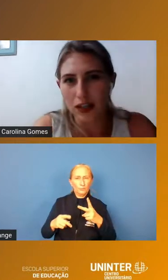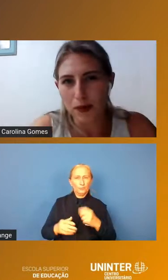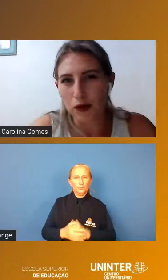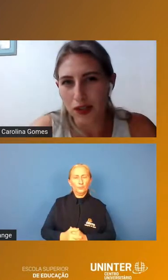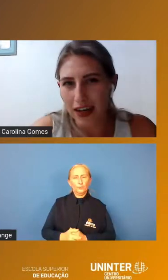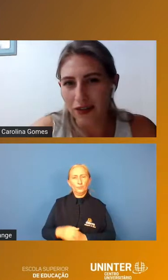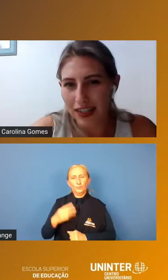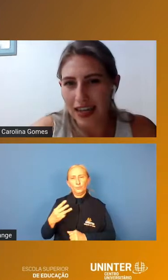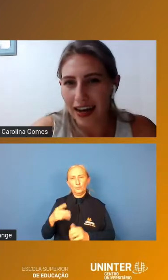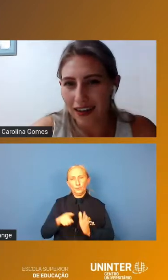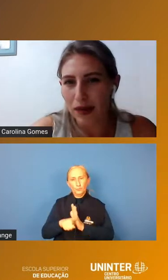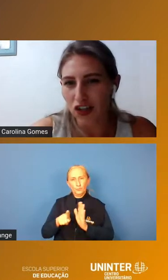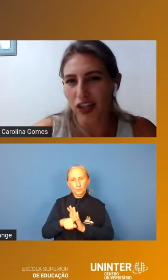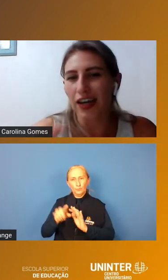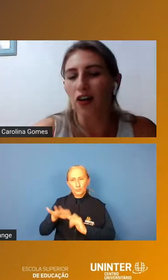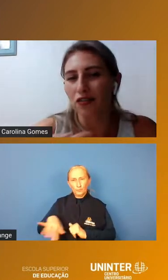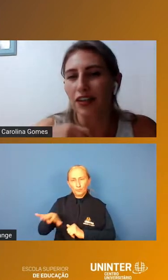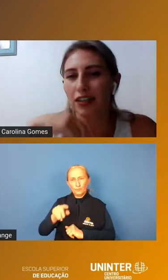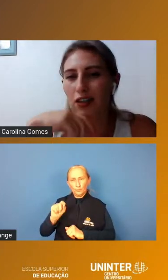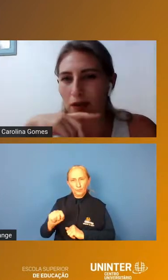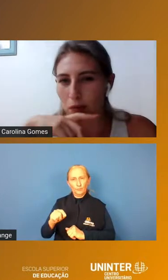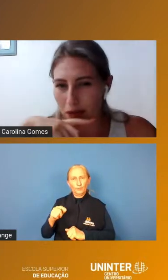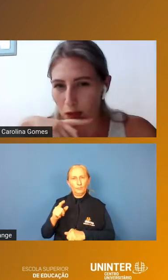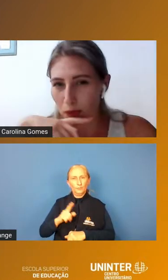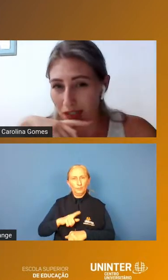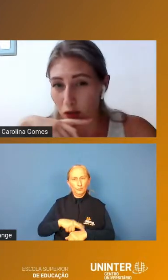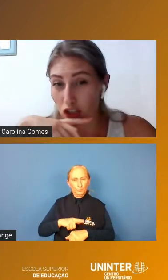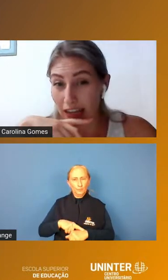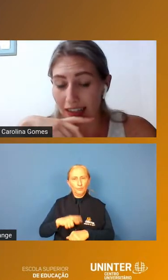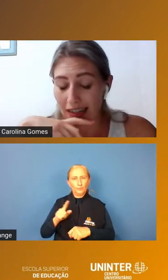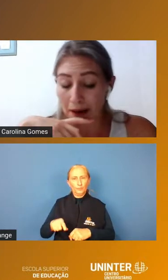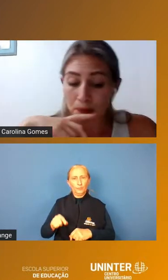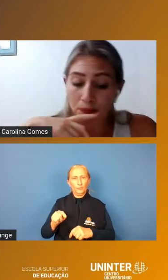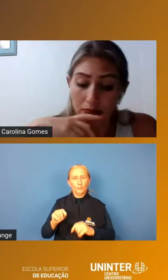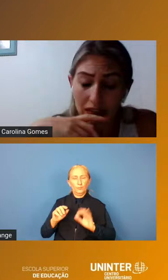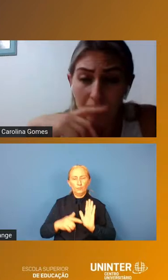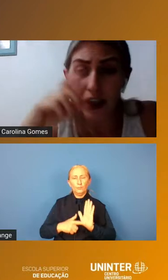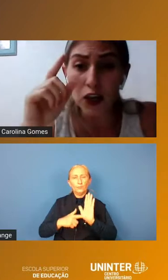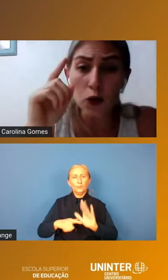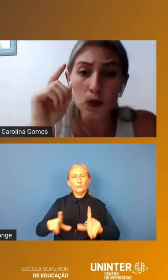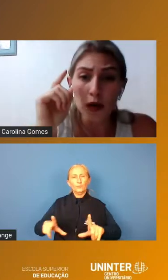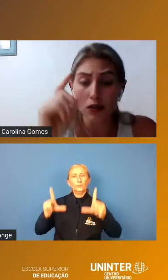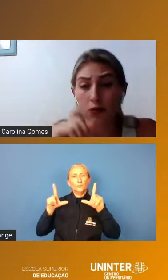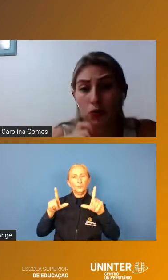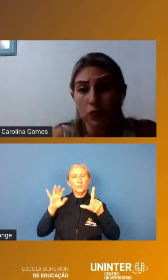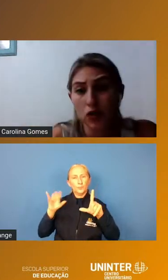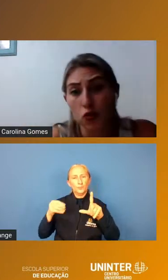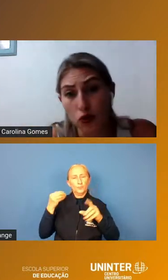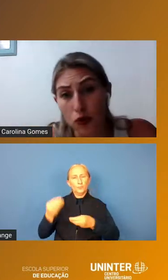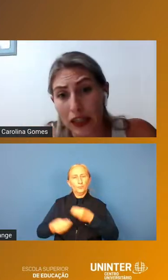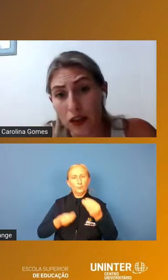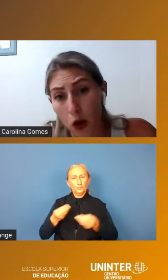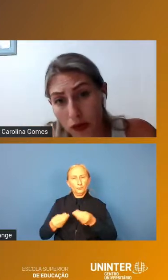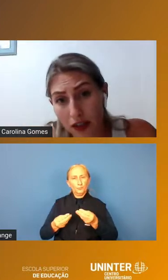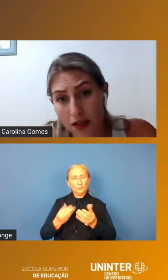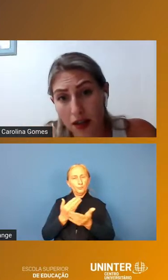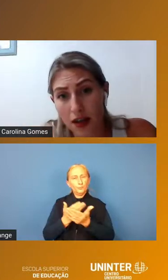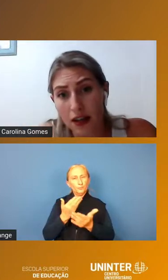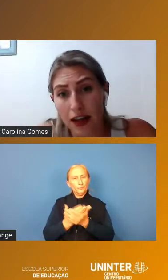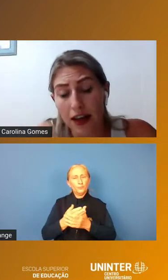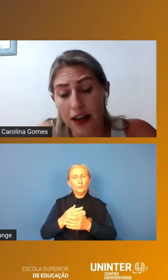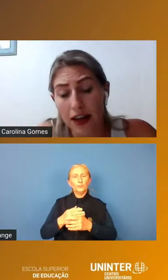duas ou três perguntas que eram dessa área também já que aquela hora eu falei da super exposição de telas tem um estudo em